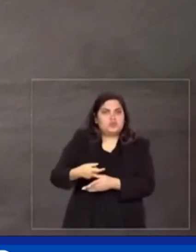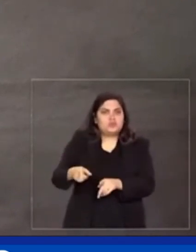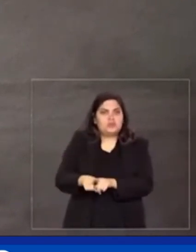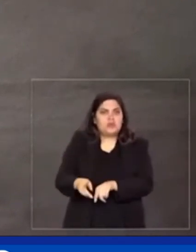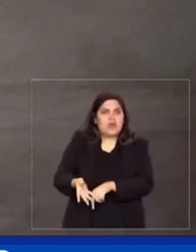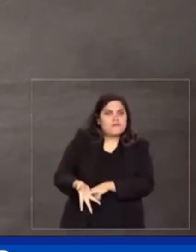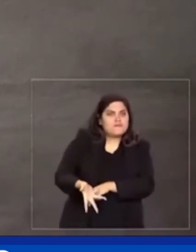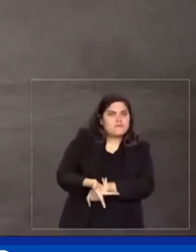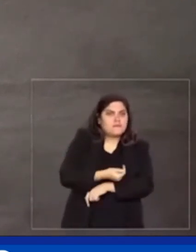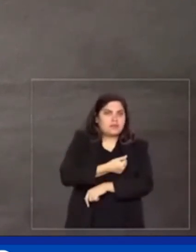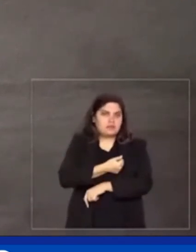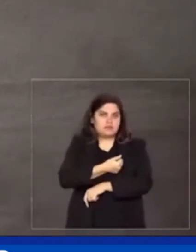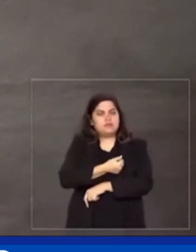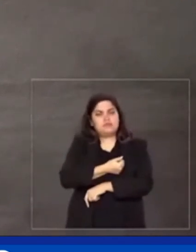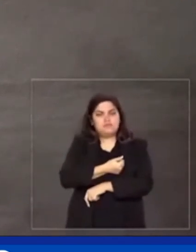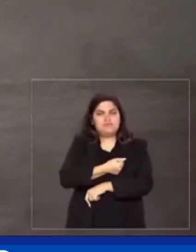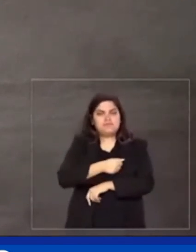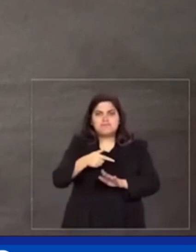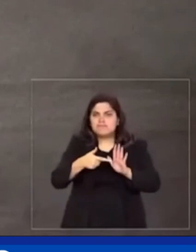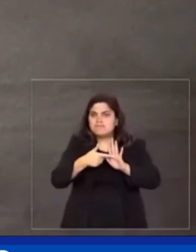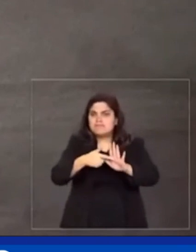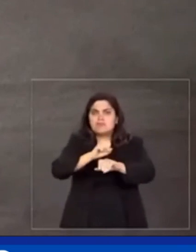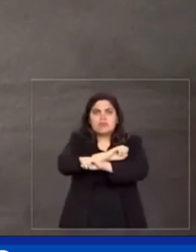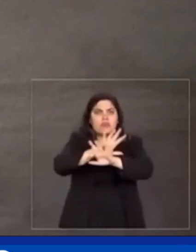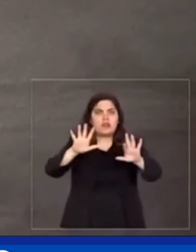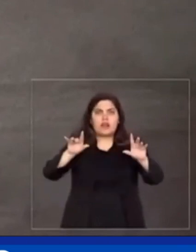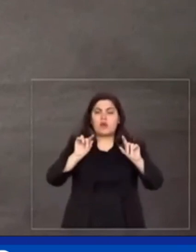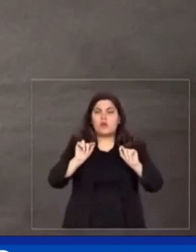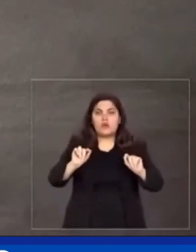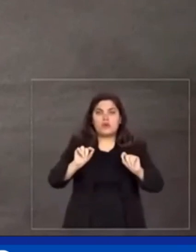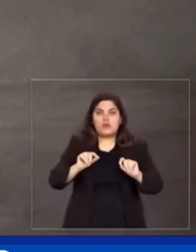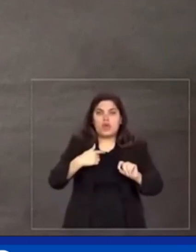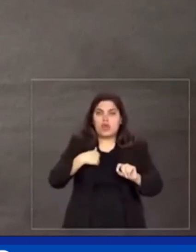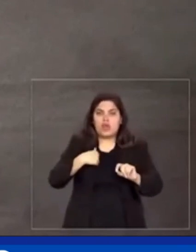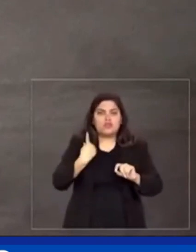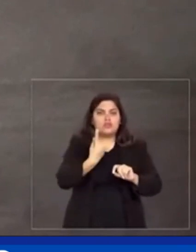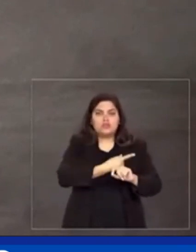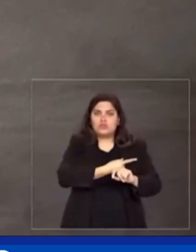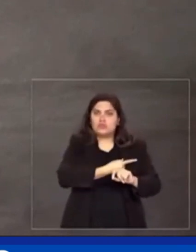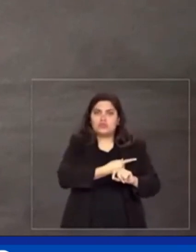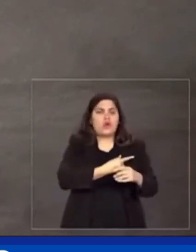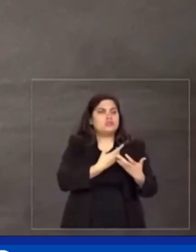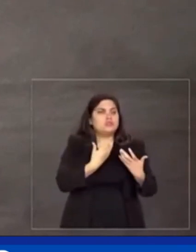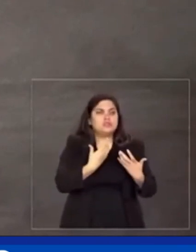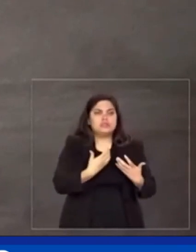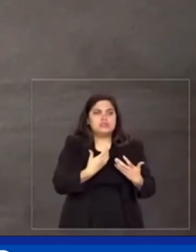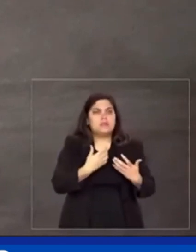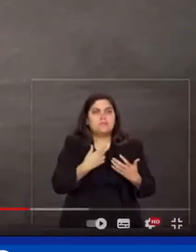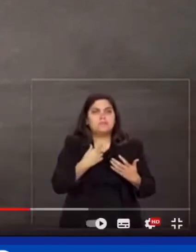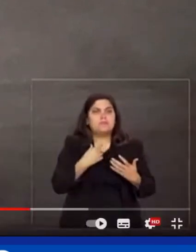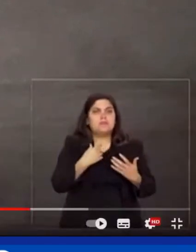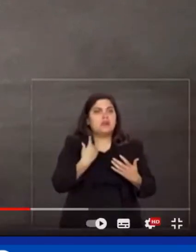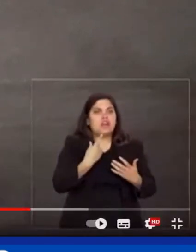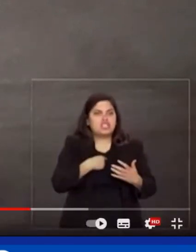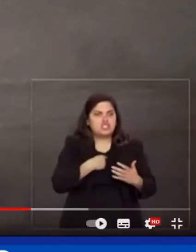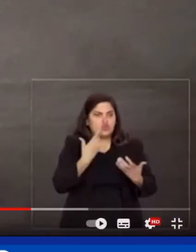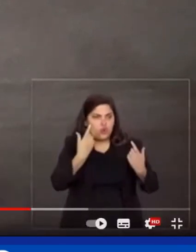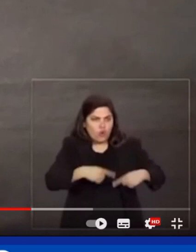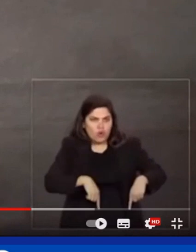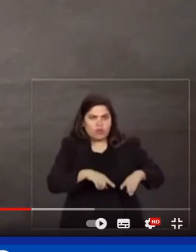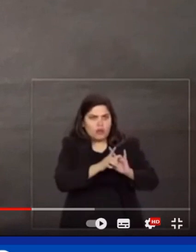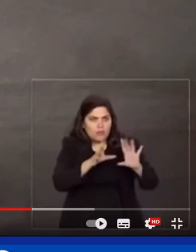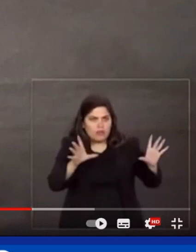deficiente. Que fique bem claro, jamais renunciaremos à defesa intransigente da liberdade de expressão,